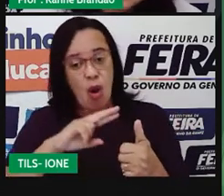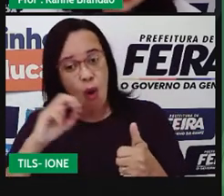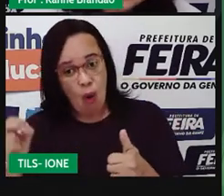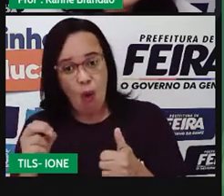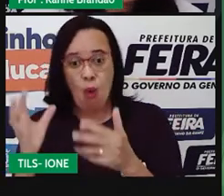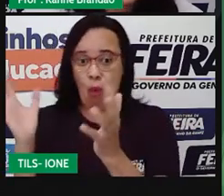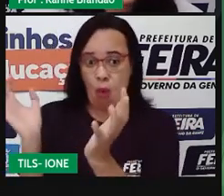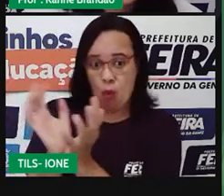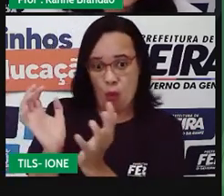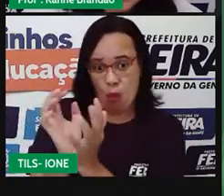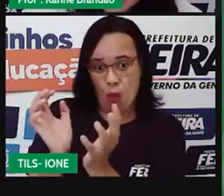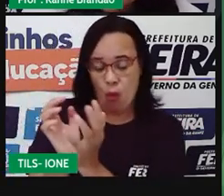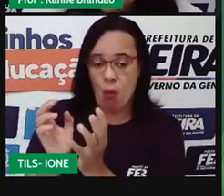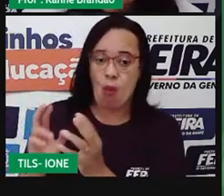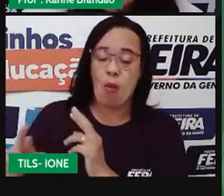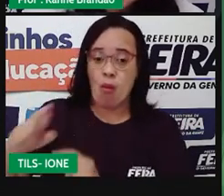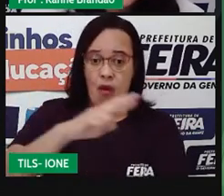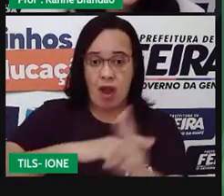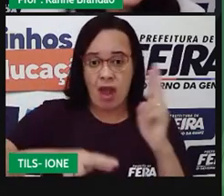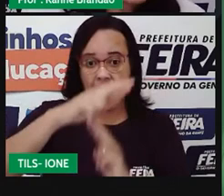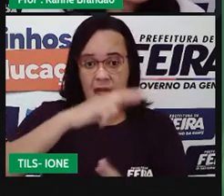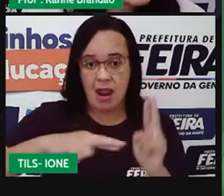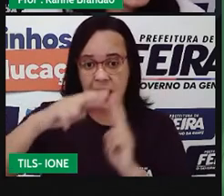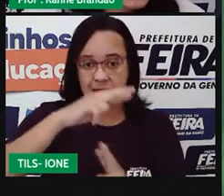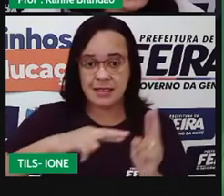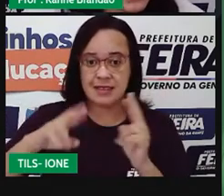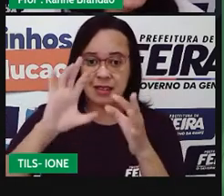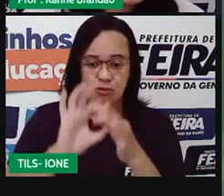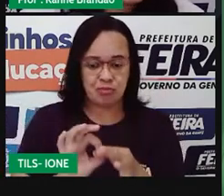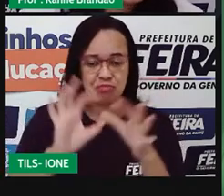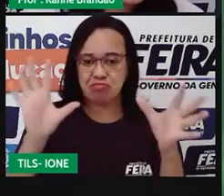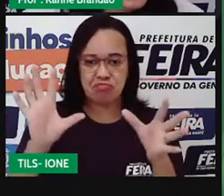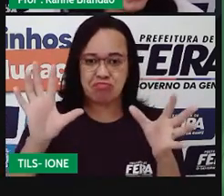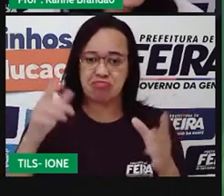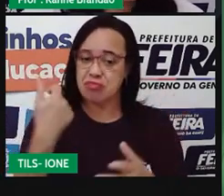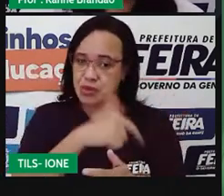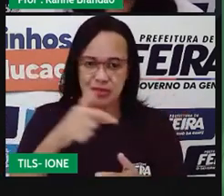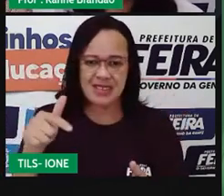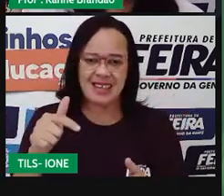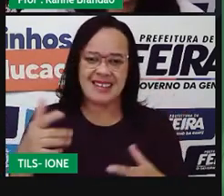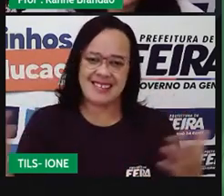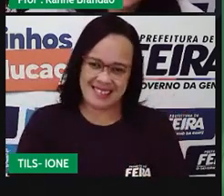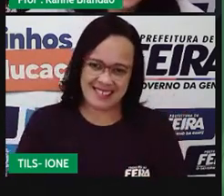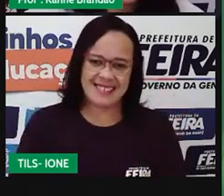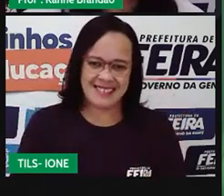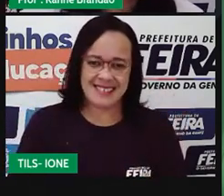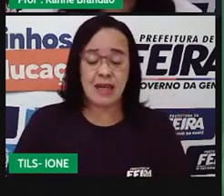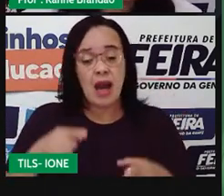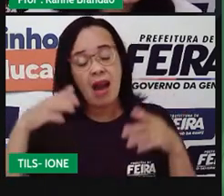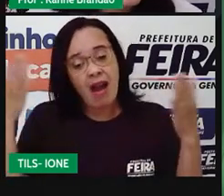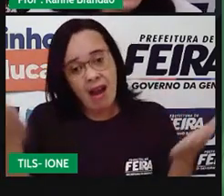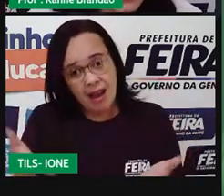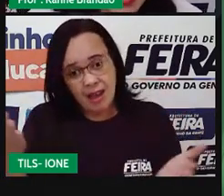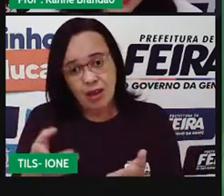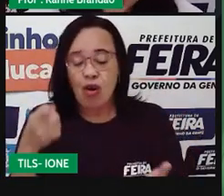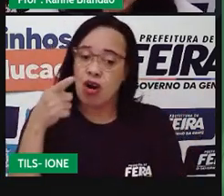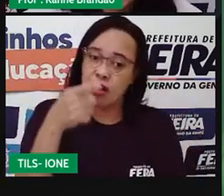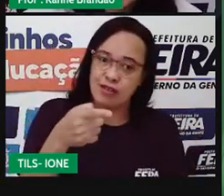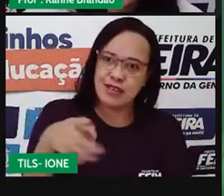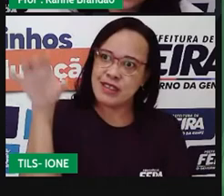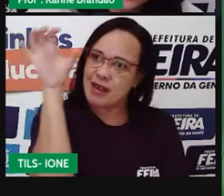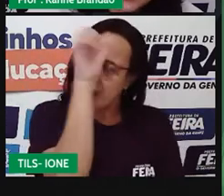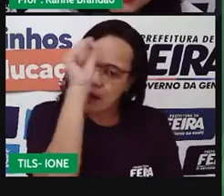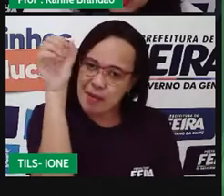quando ninguém sai prejudicado. Agora é a sua vez de estudar, de buscar um pouco mais, de fazer suas atividades,